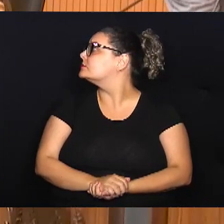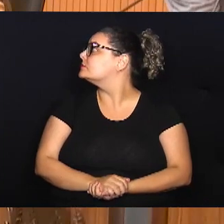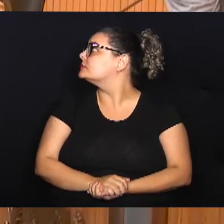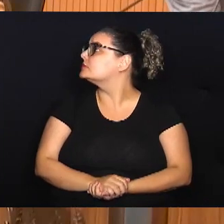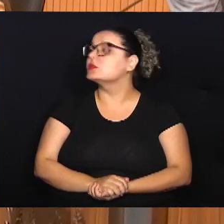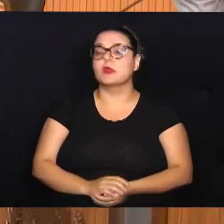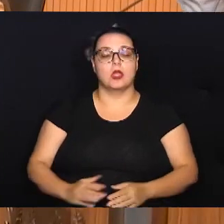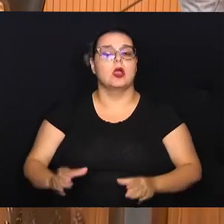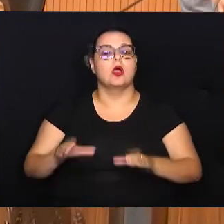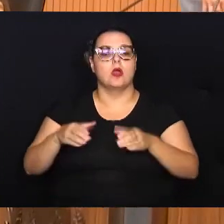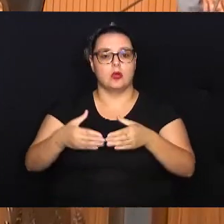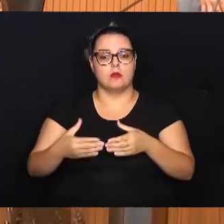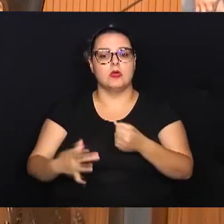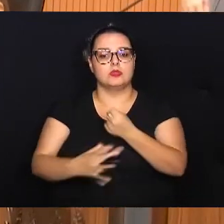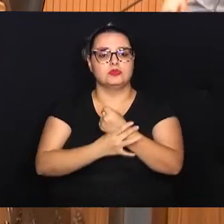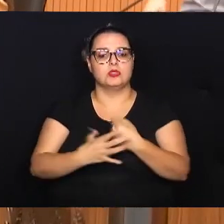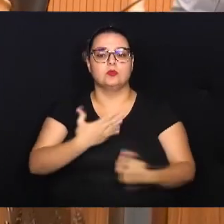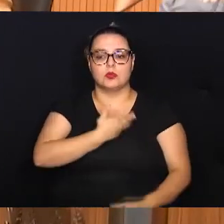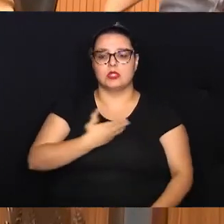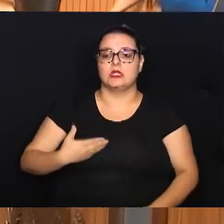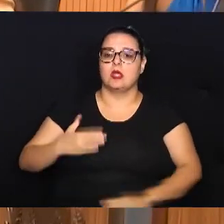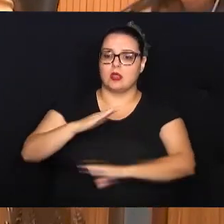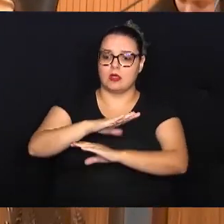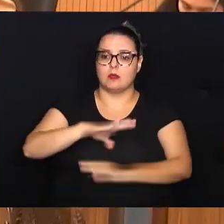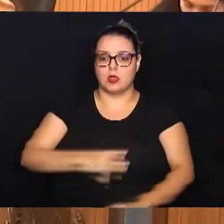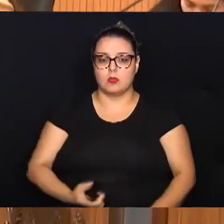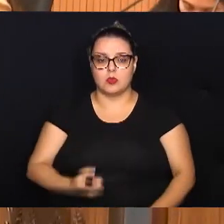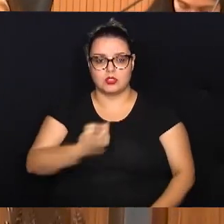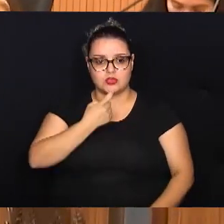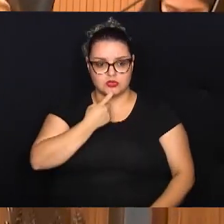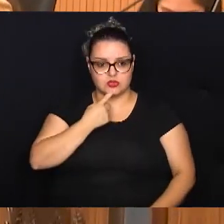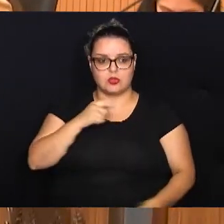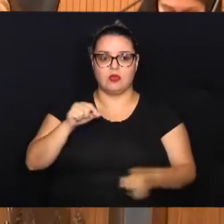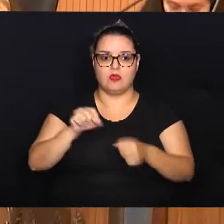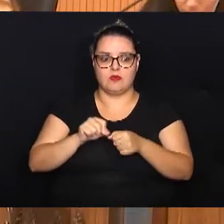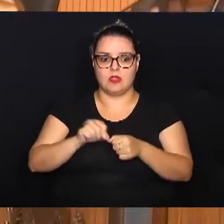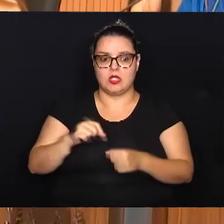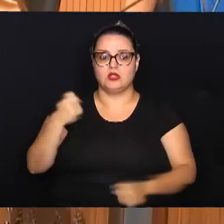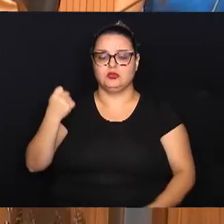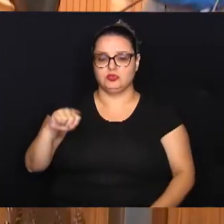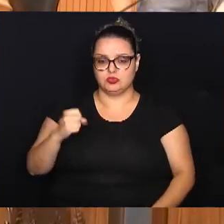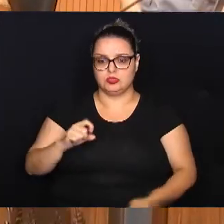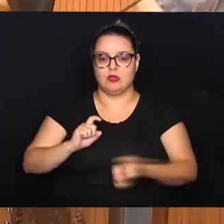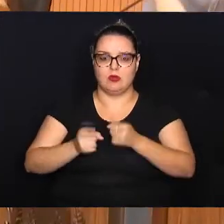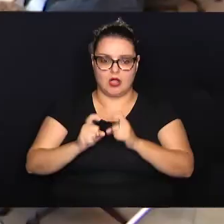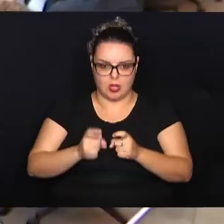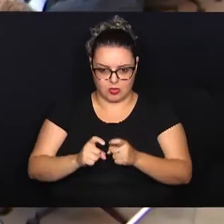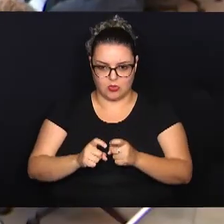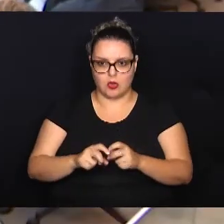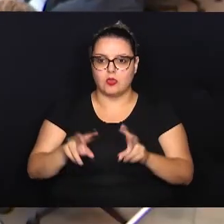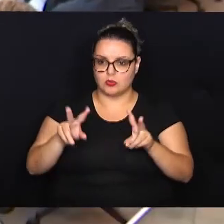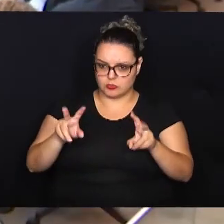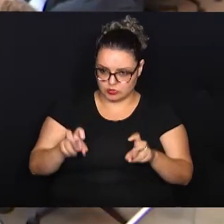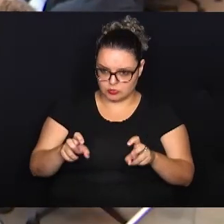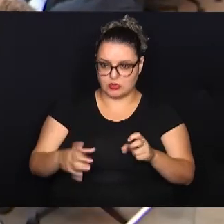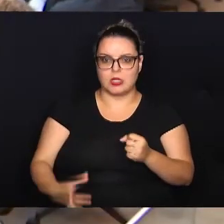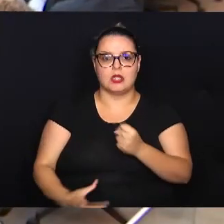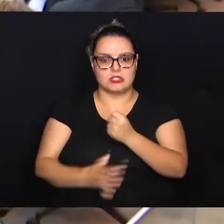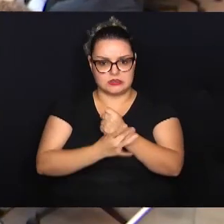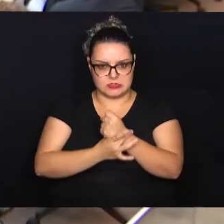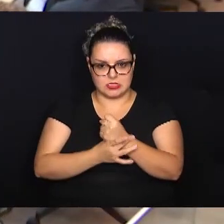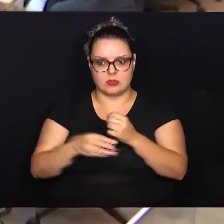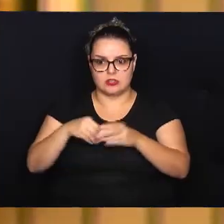A Comissão de Segurança Pública da Câmara Municipal de Campinas realizou a oitava reunião com o tema